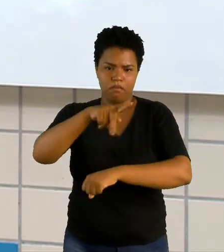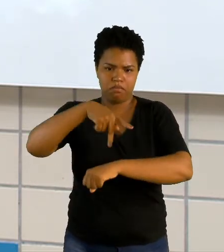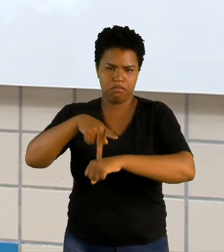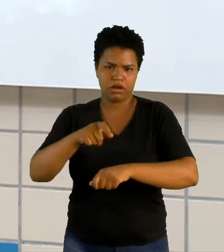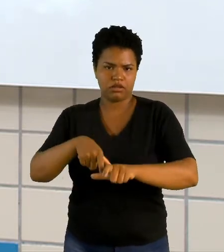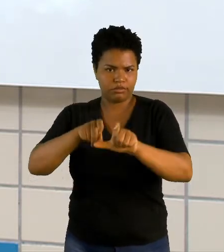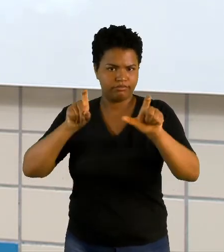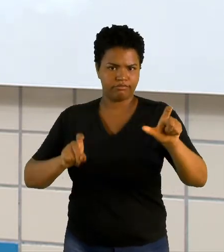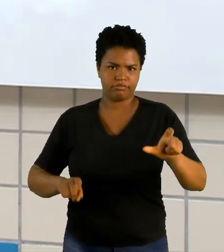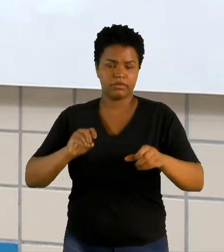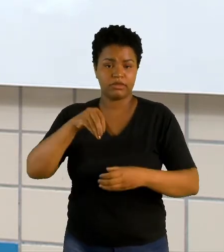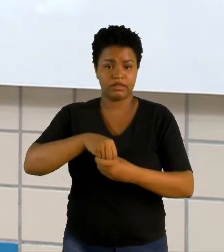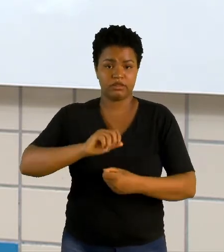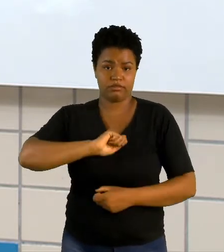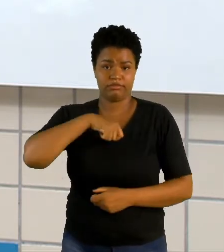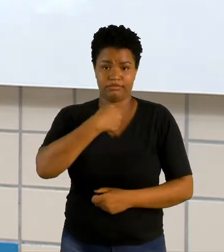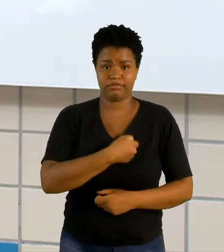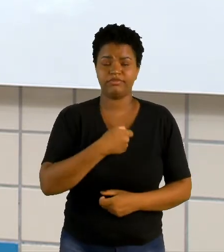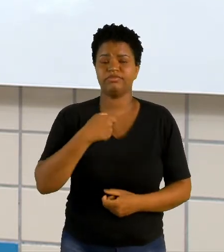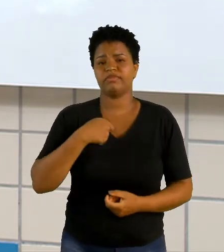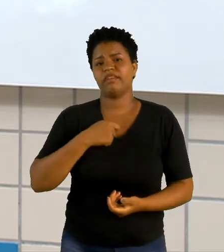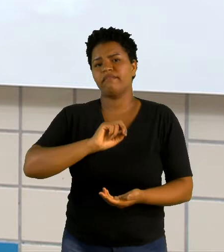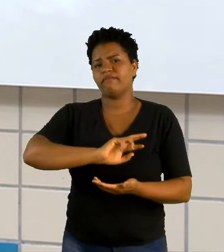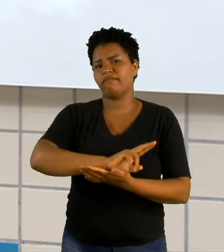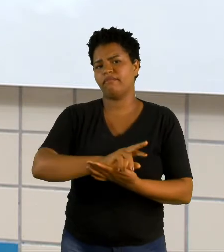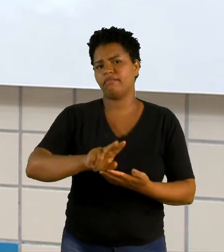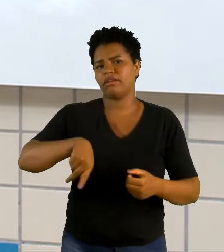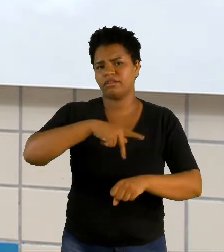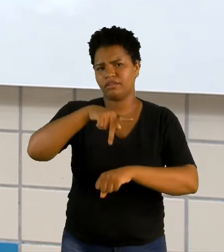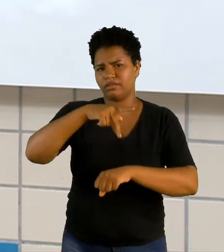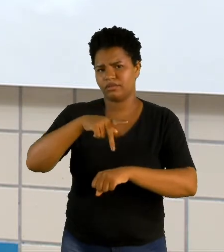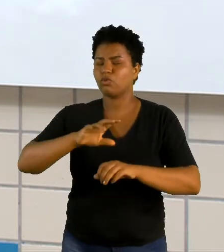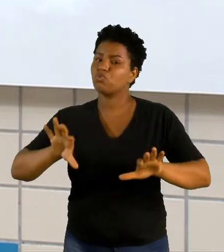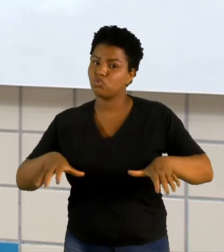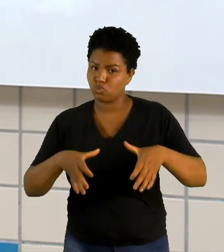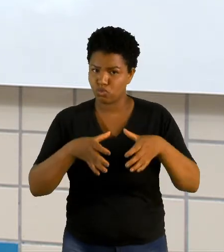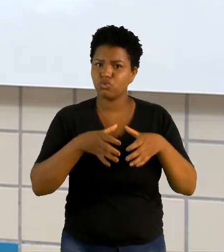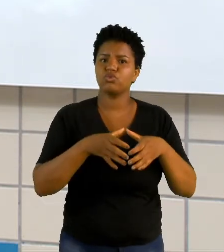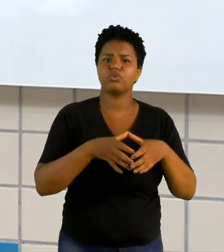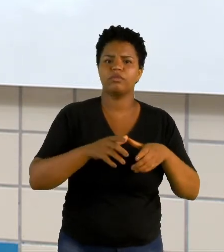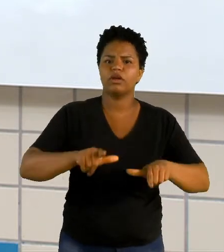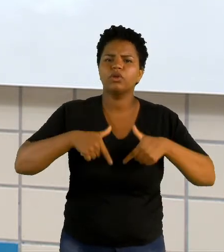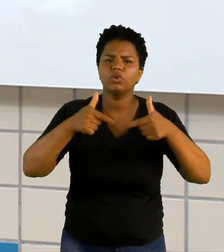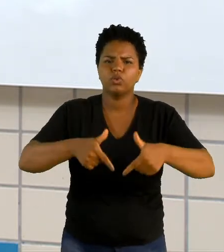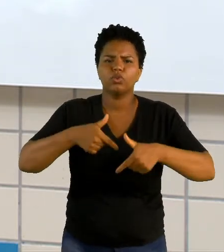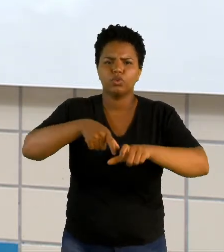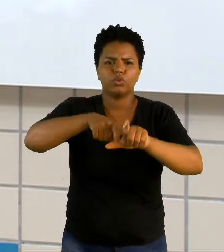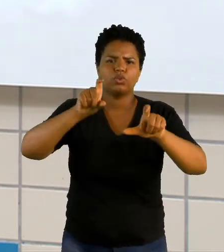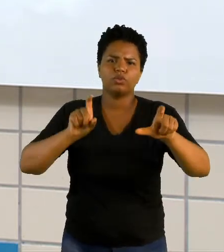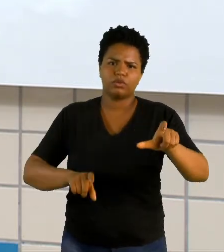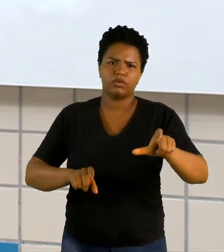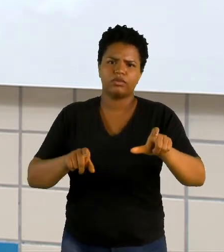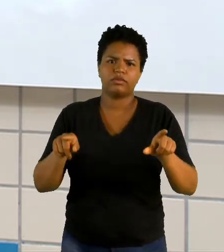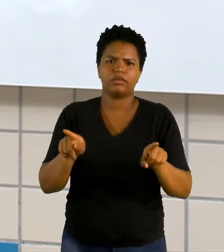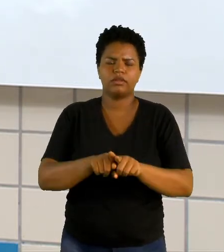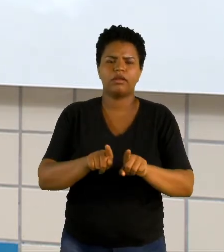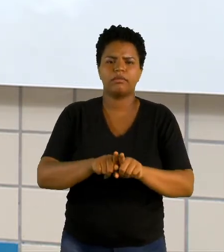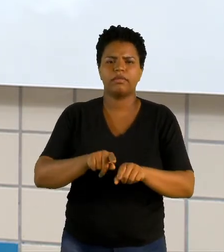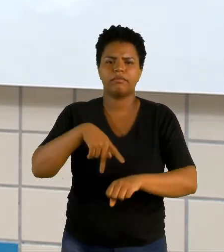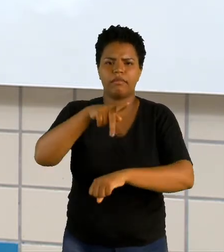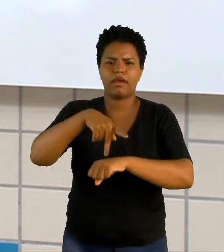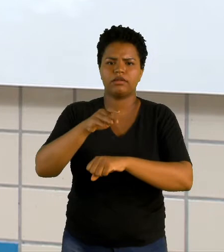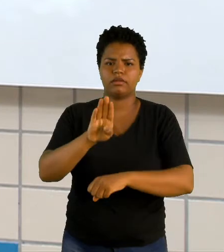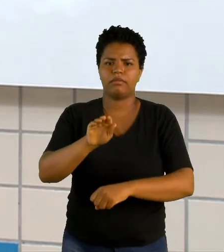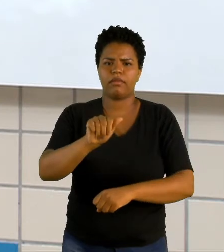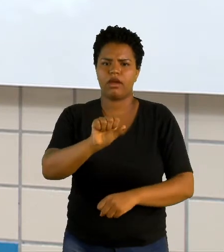Dentro da Espanha, eu tenho diversos grupos que lutam pela sua independência. É o caso do País Básco, que é um dos mais